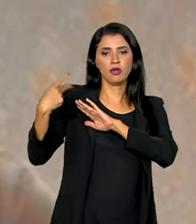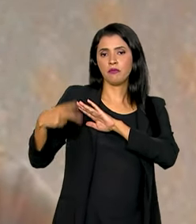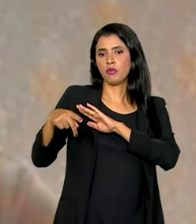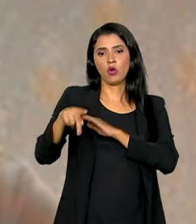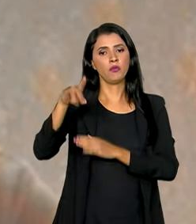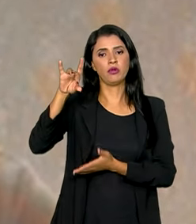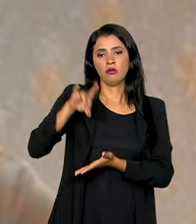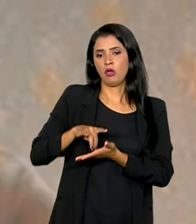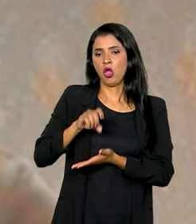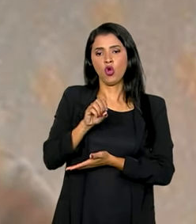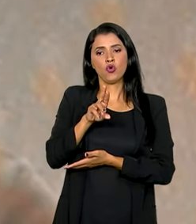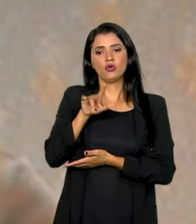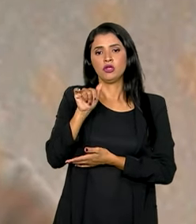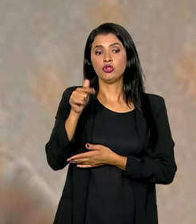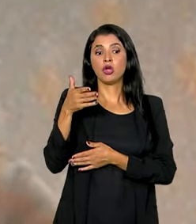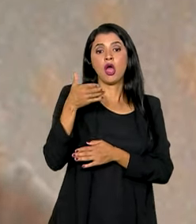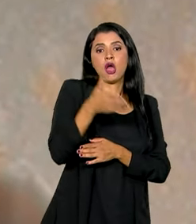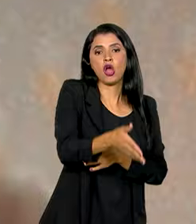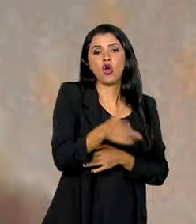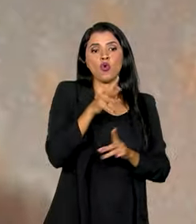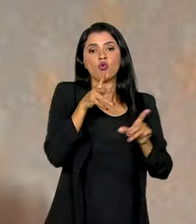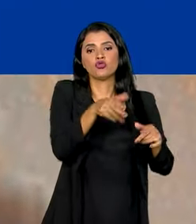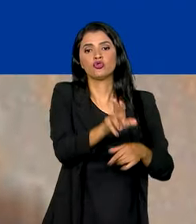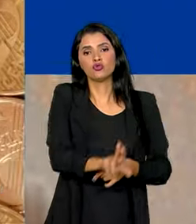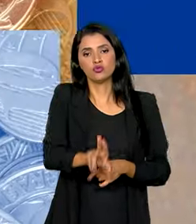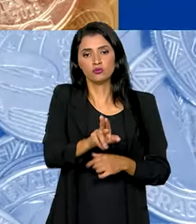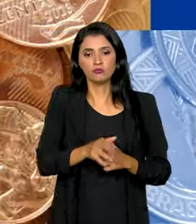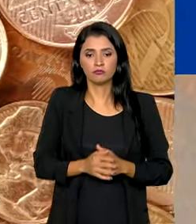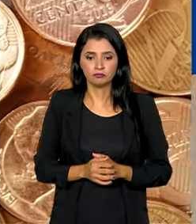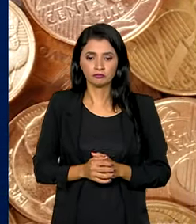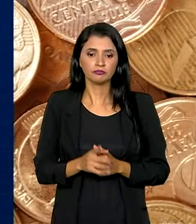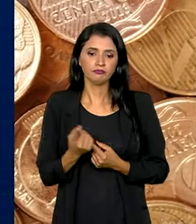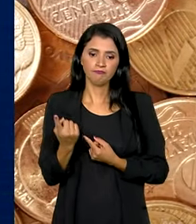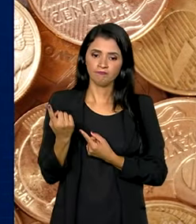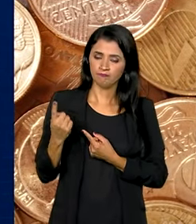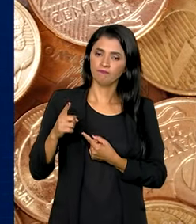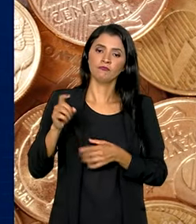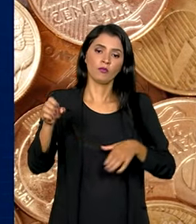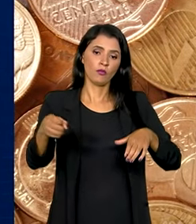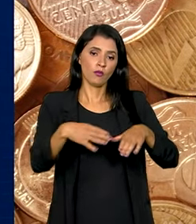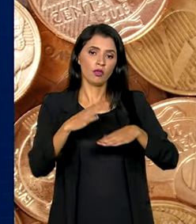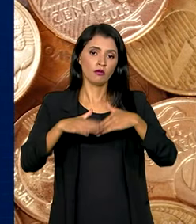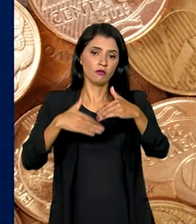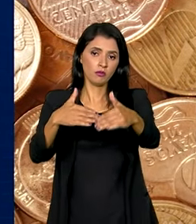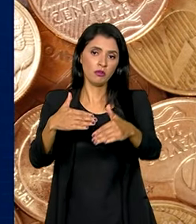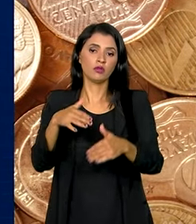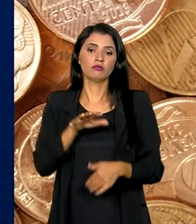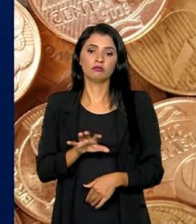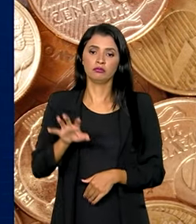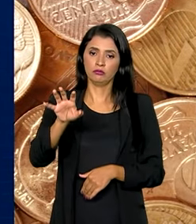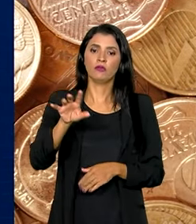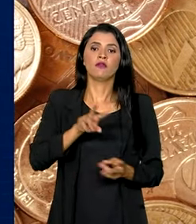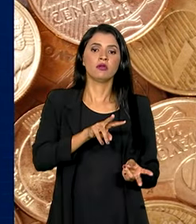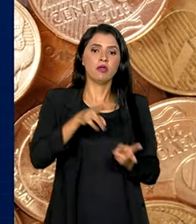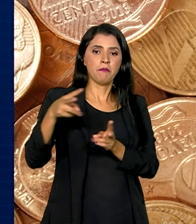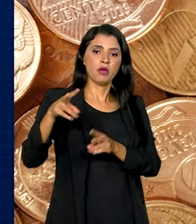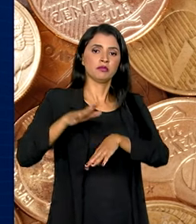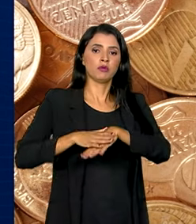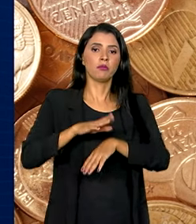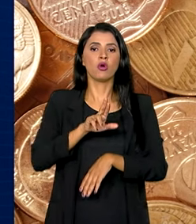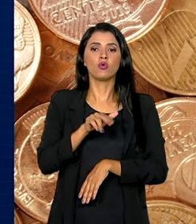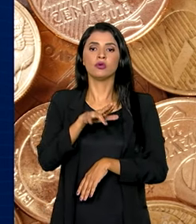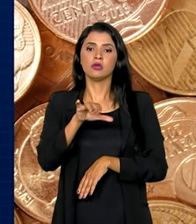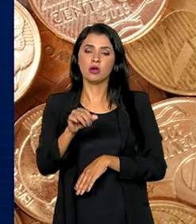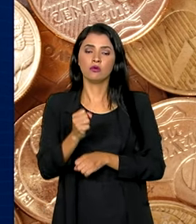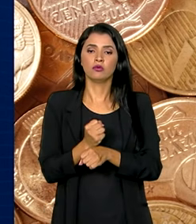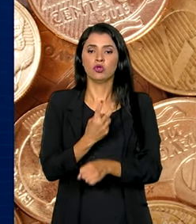origem, ele pertence ao local de Elitiano. O Fundo de Desenvolvimento Regional vai receber repasses da União. A partir de